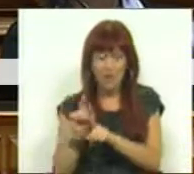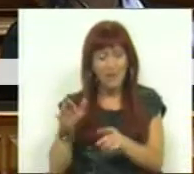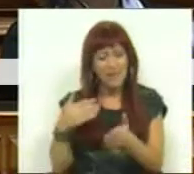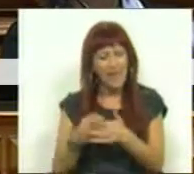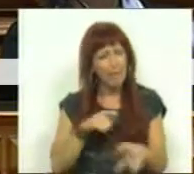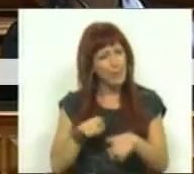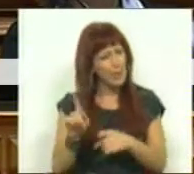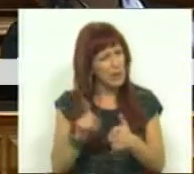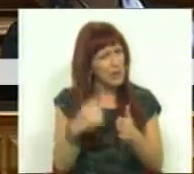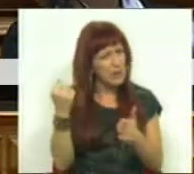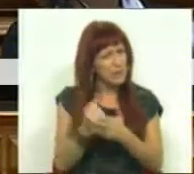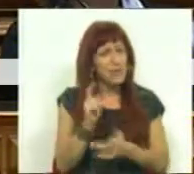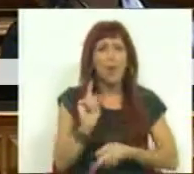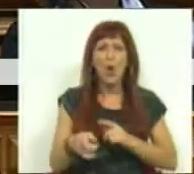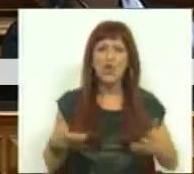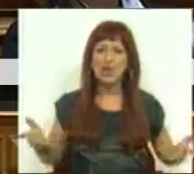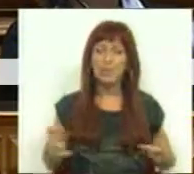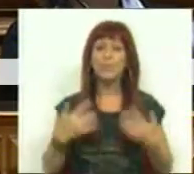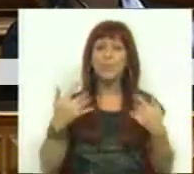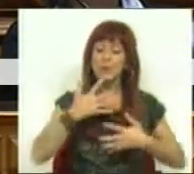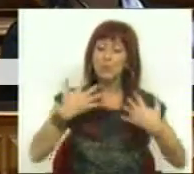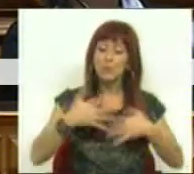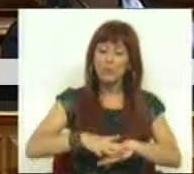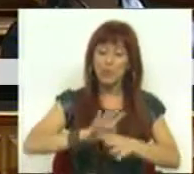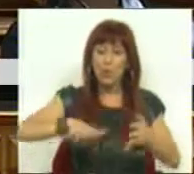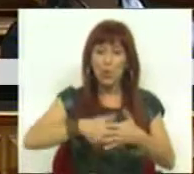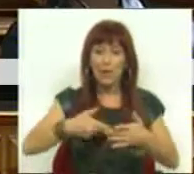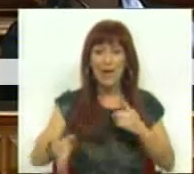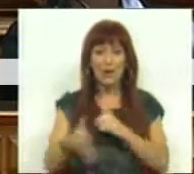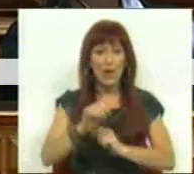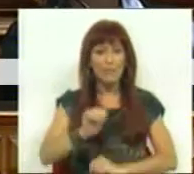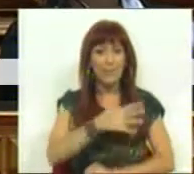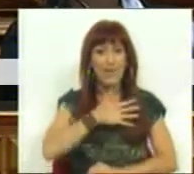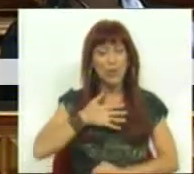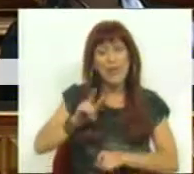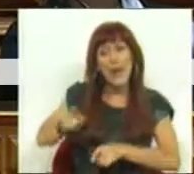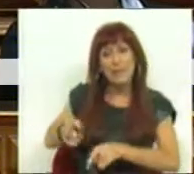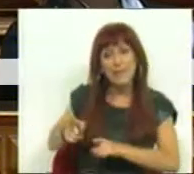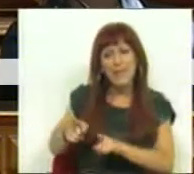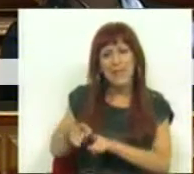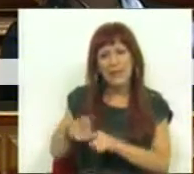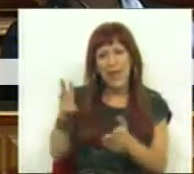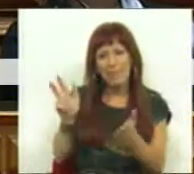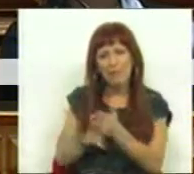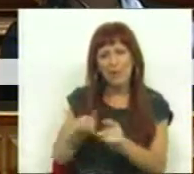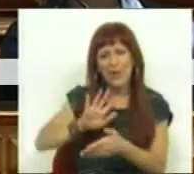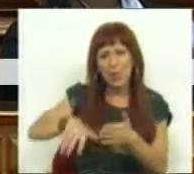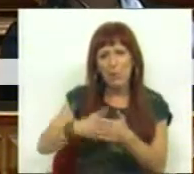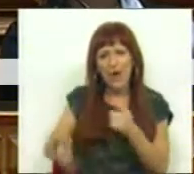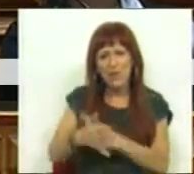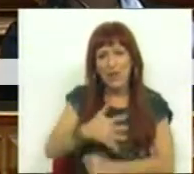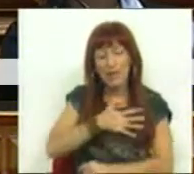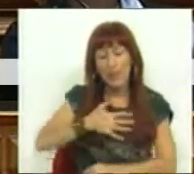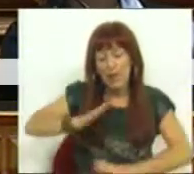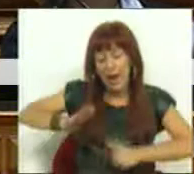tornar uma política efetiva é integrá-la no Plano Nacional de Saúde. E para isso é preciso aprovar o Plano Nacional de